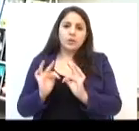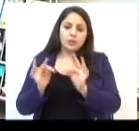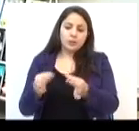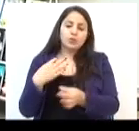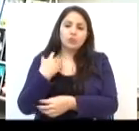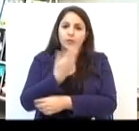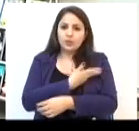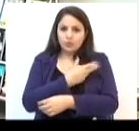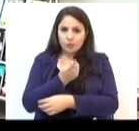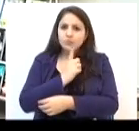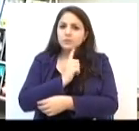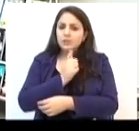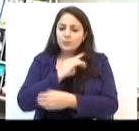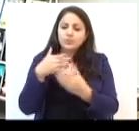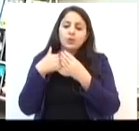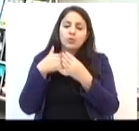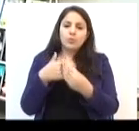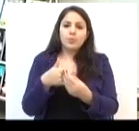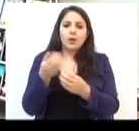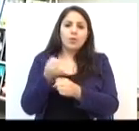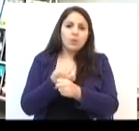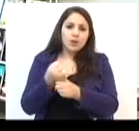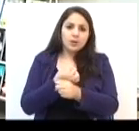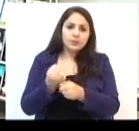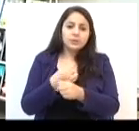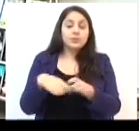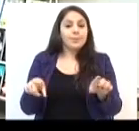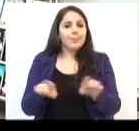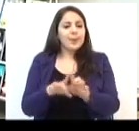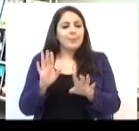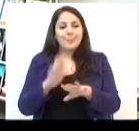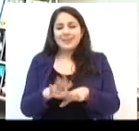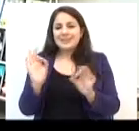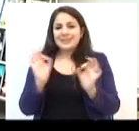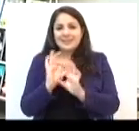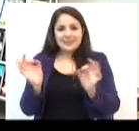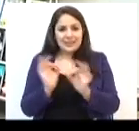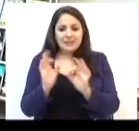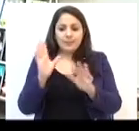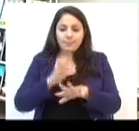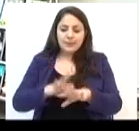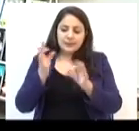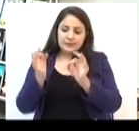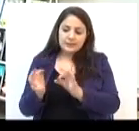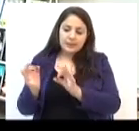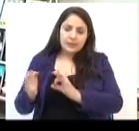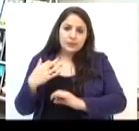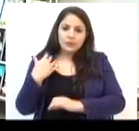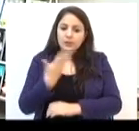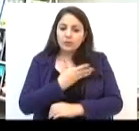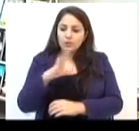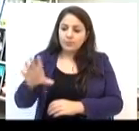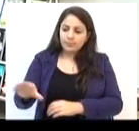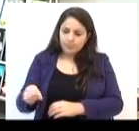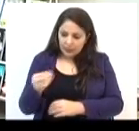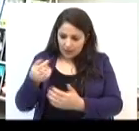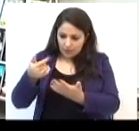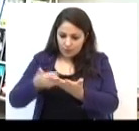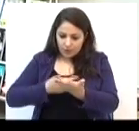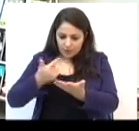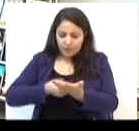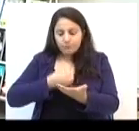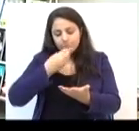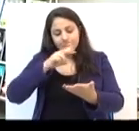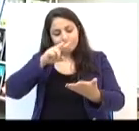tecnologia que nós possamos ter e acompanhar com os anos, mas nada mais sensato do que a gente pegar um bom livro,